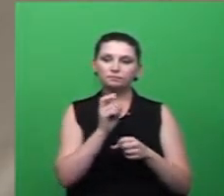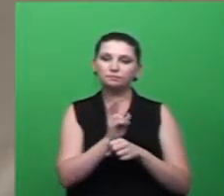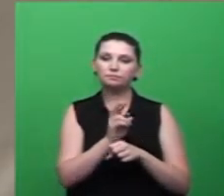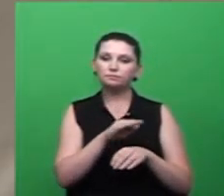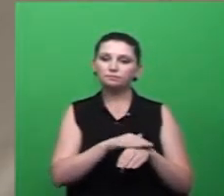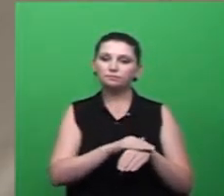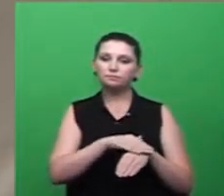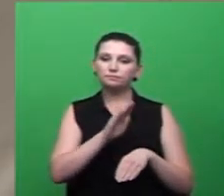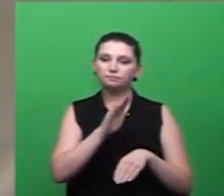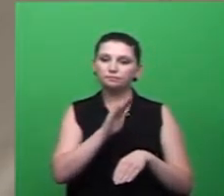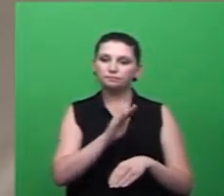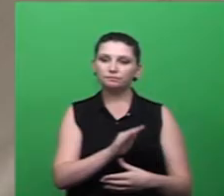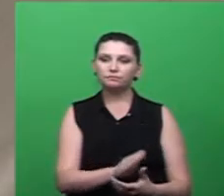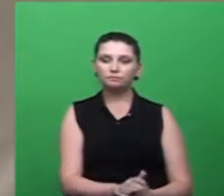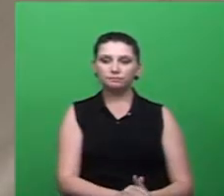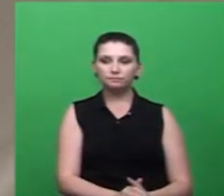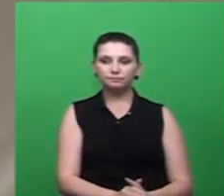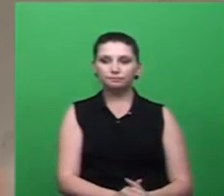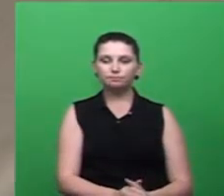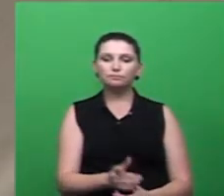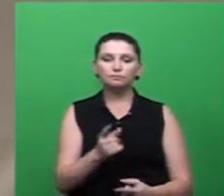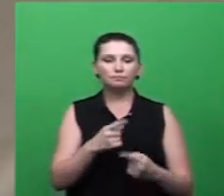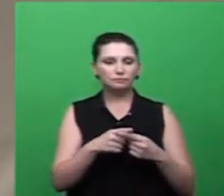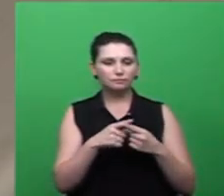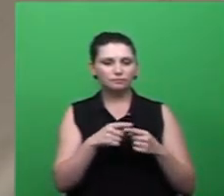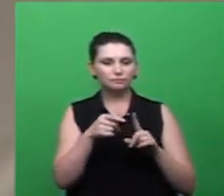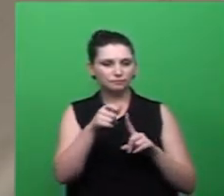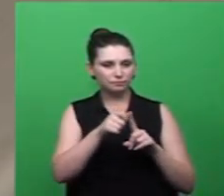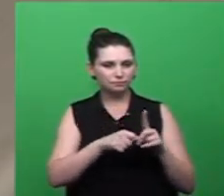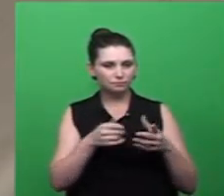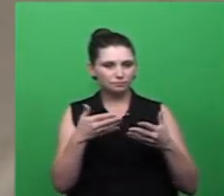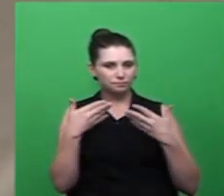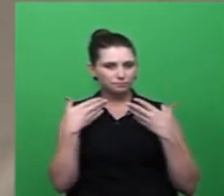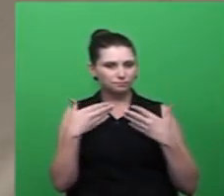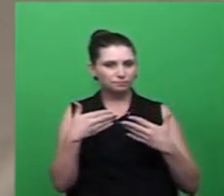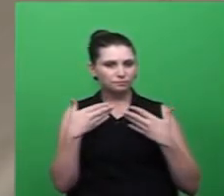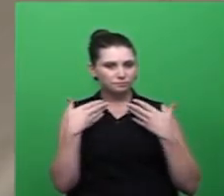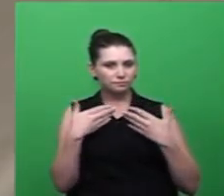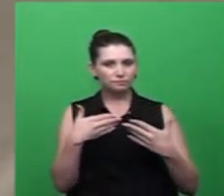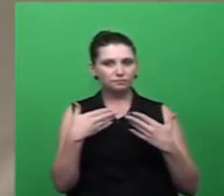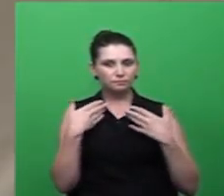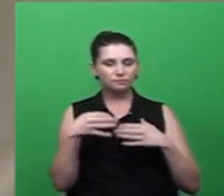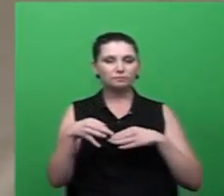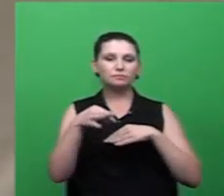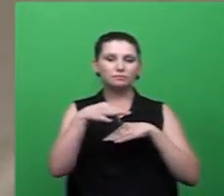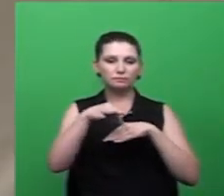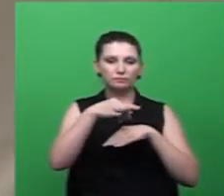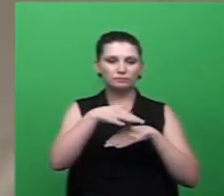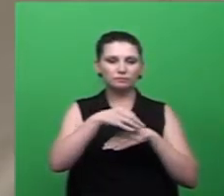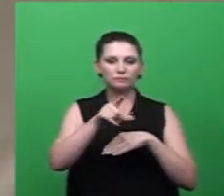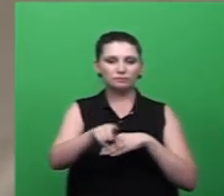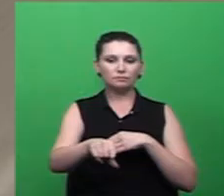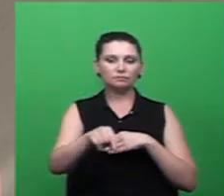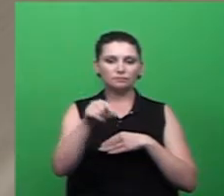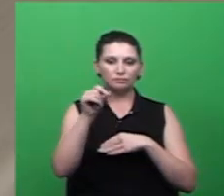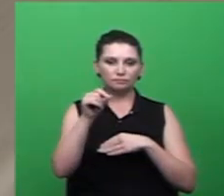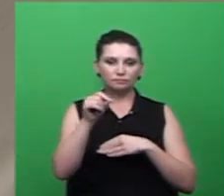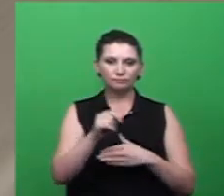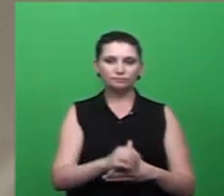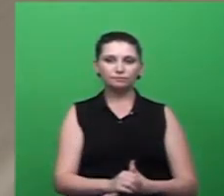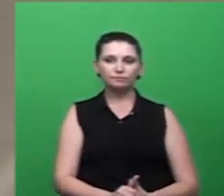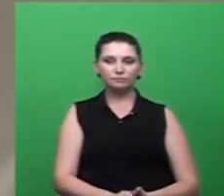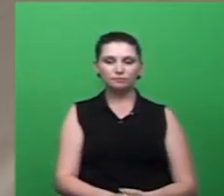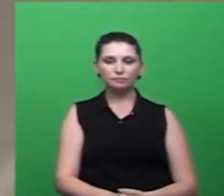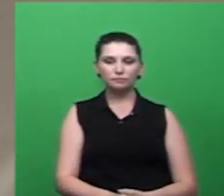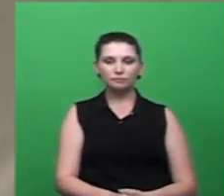grande parte de meses quentes, que é o que favorece a transmissão e colocação de ovo do mosquito Aedes. Como a gente